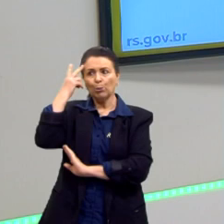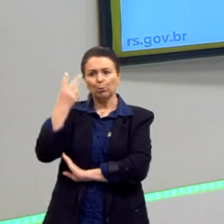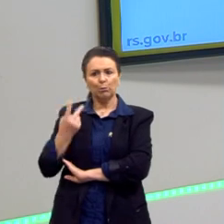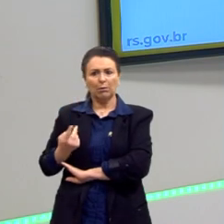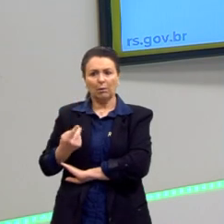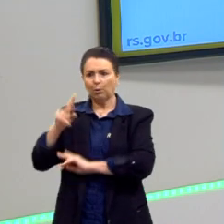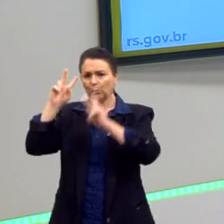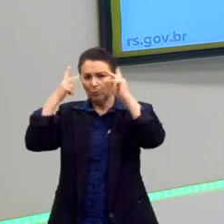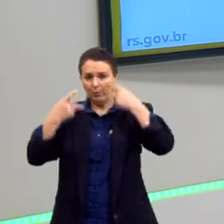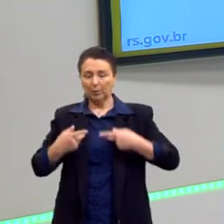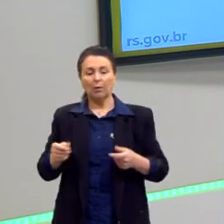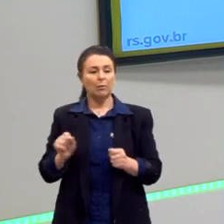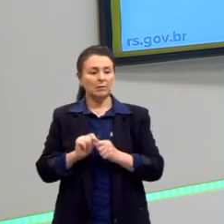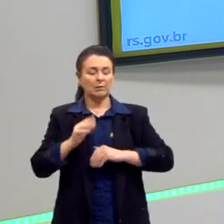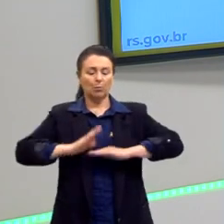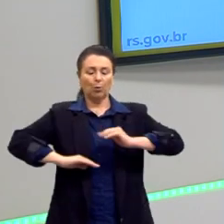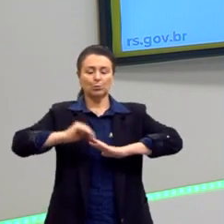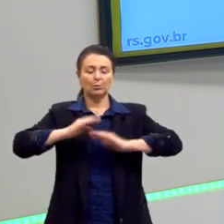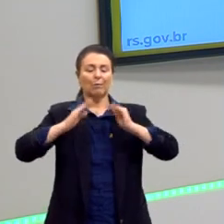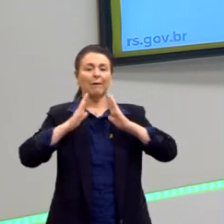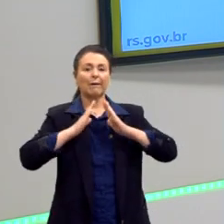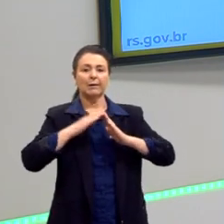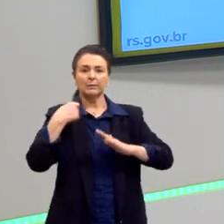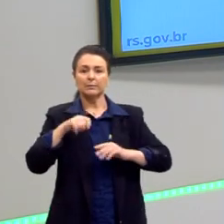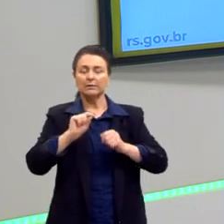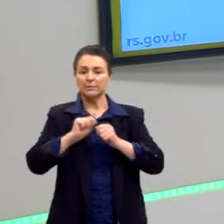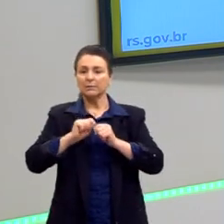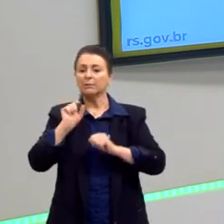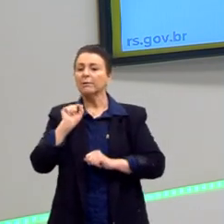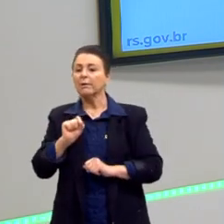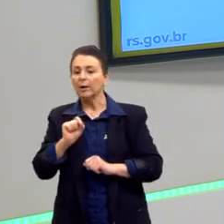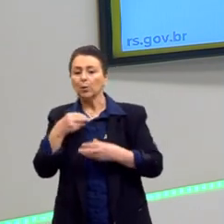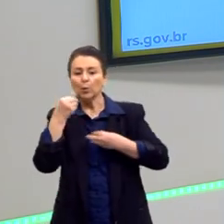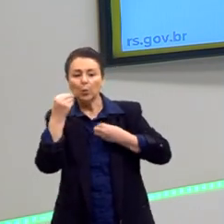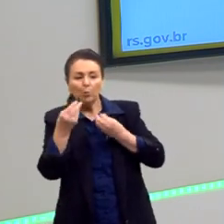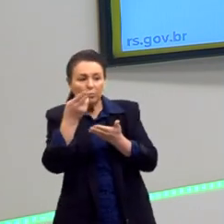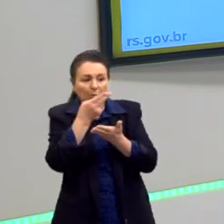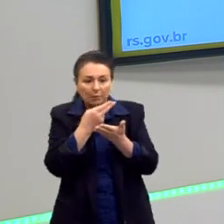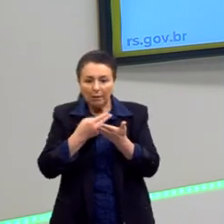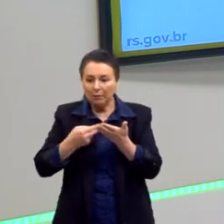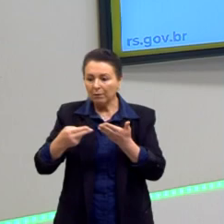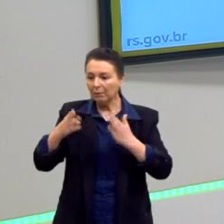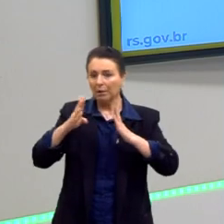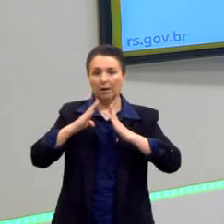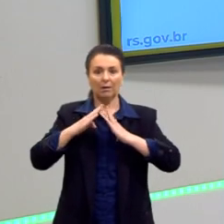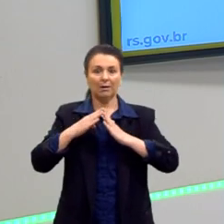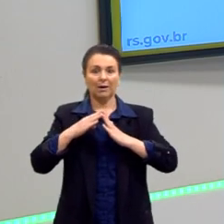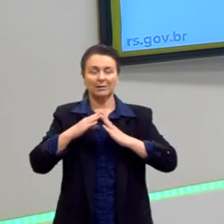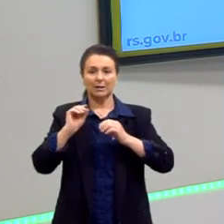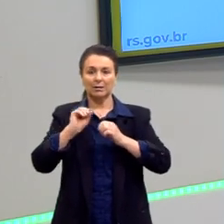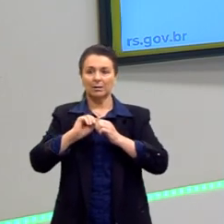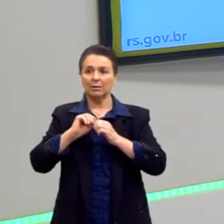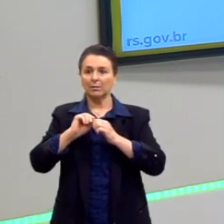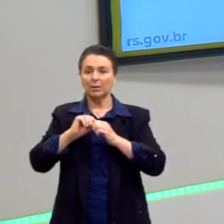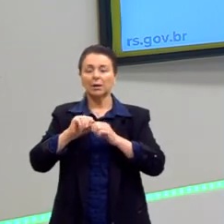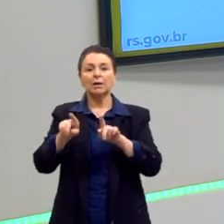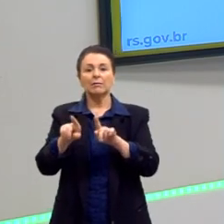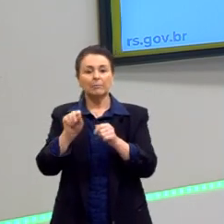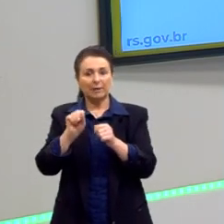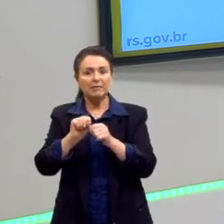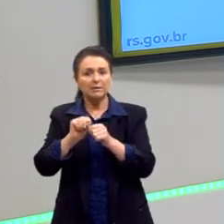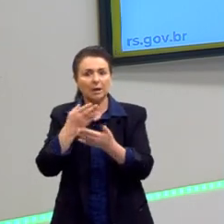fazer uma casa, mas eu preciso antes elaborar mentalmente essa casa. Para produzir uma aula, eu preciso também